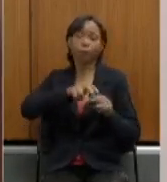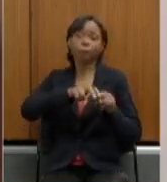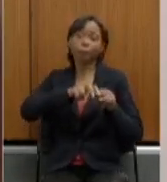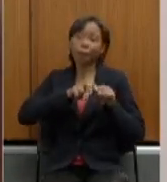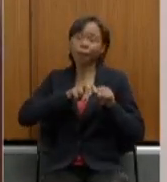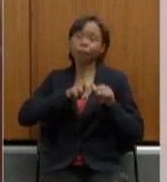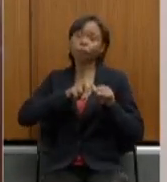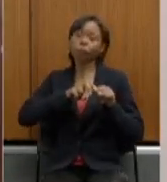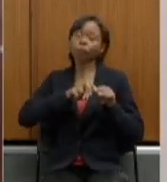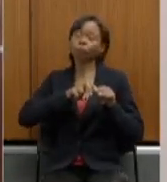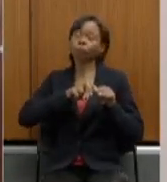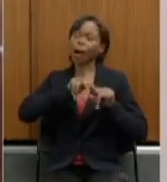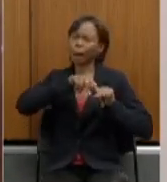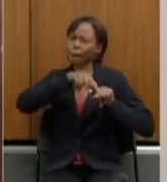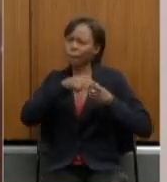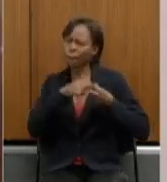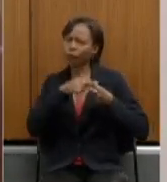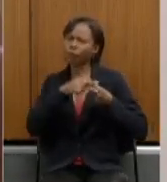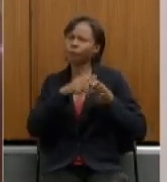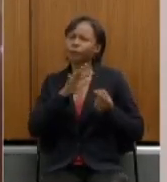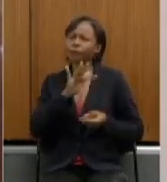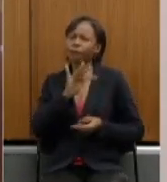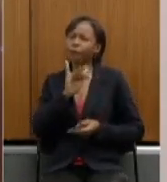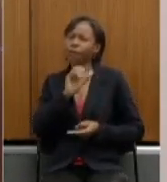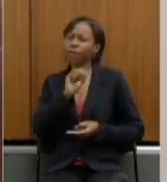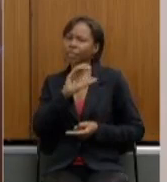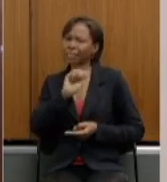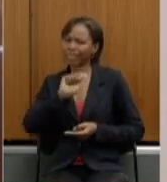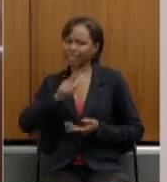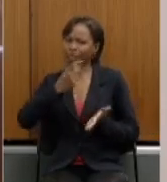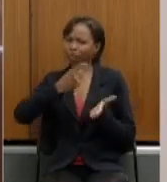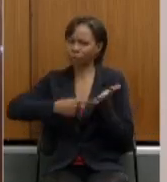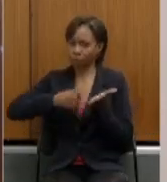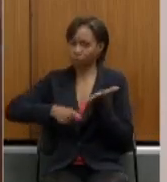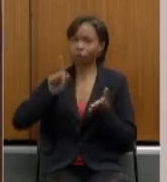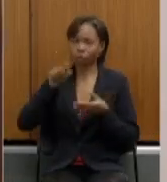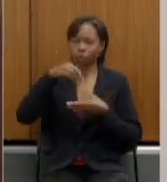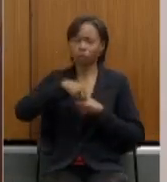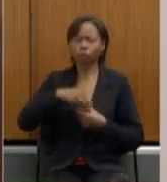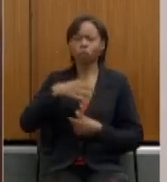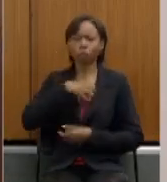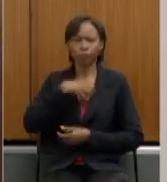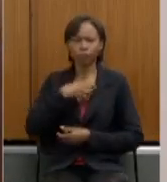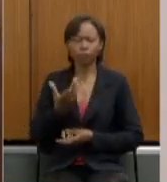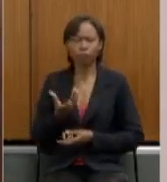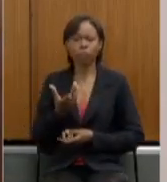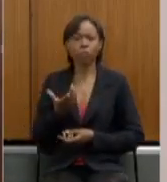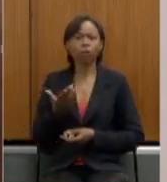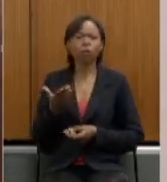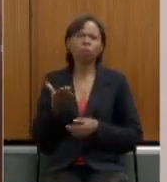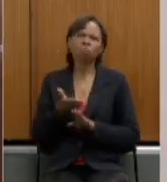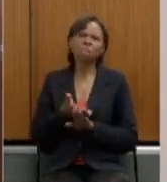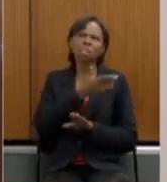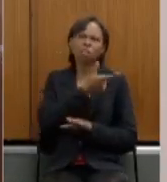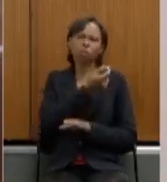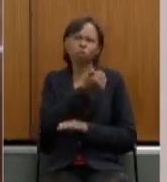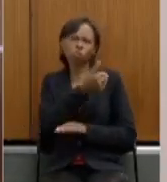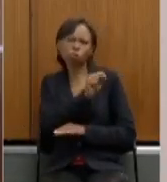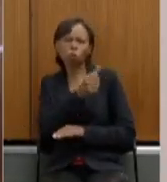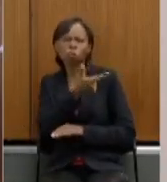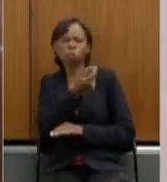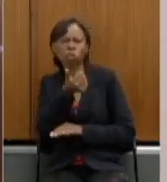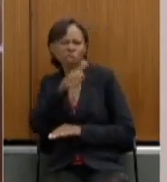rigoroso que foi feito no estado e independente da recessão econômica que tomou os anos 2018 e 2019